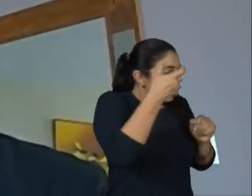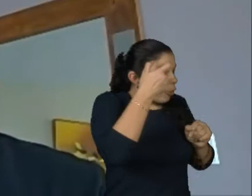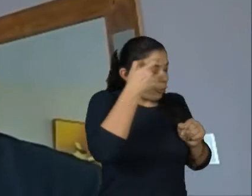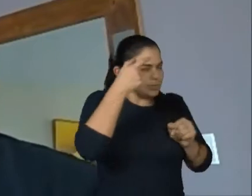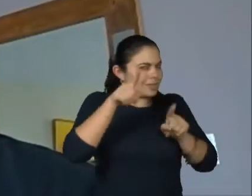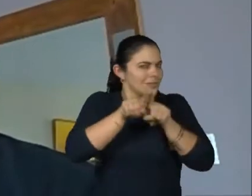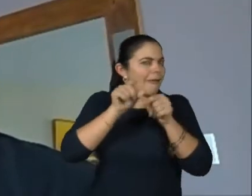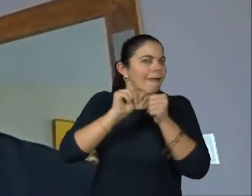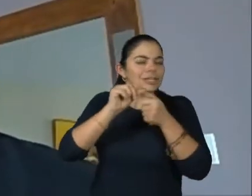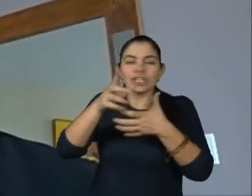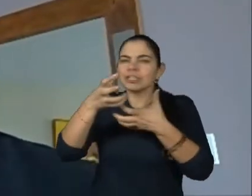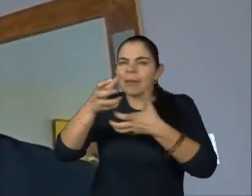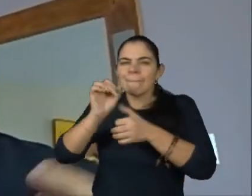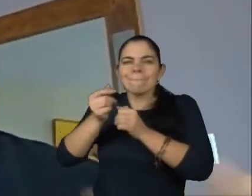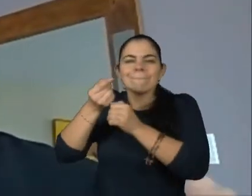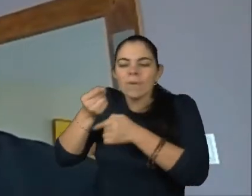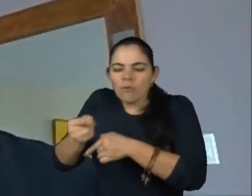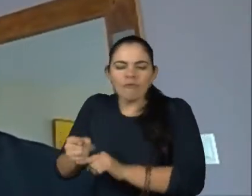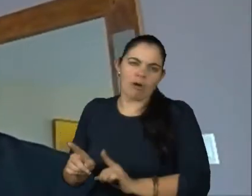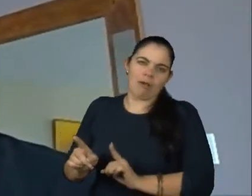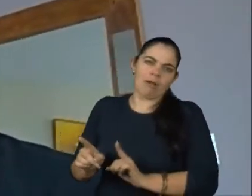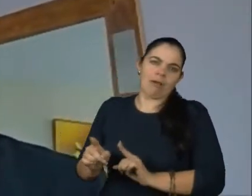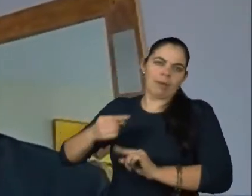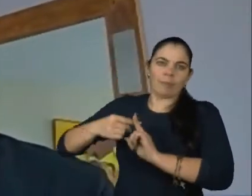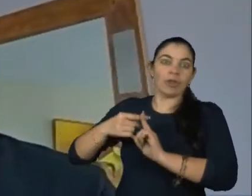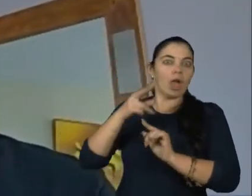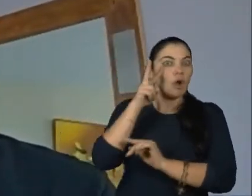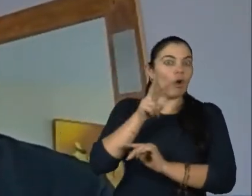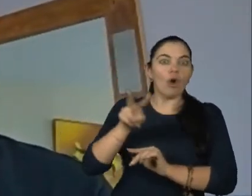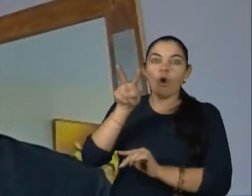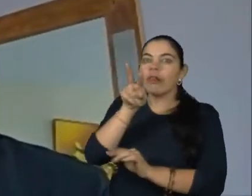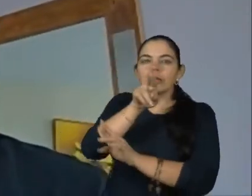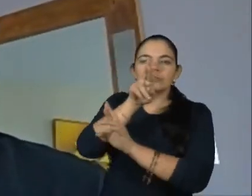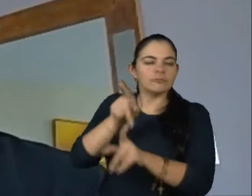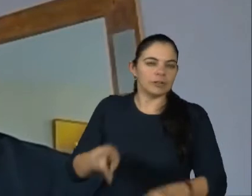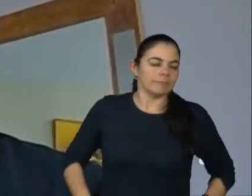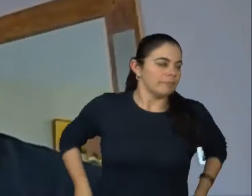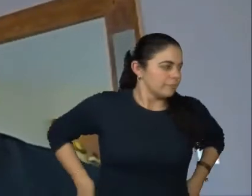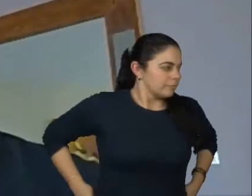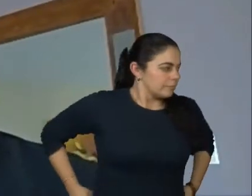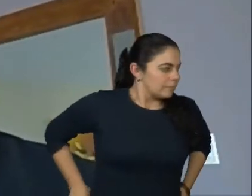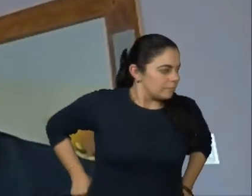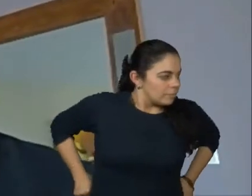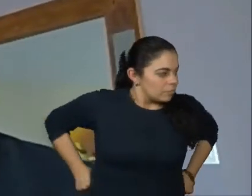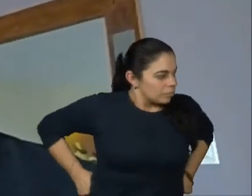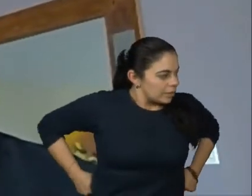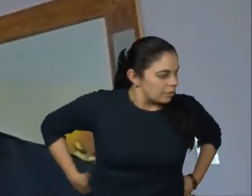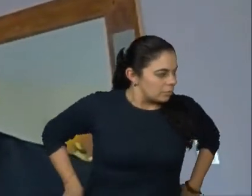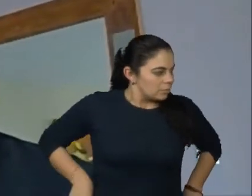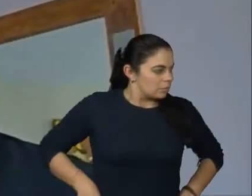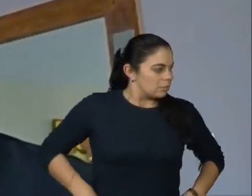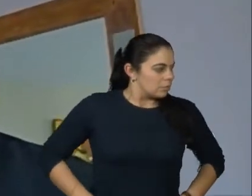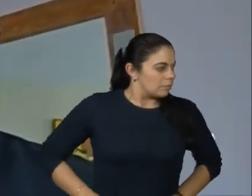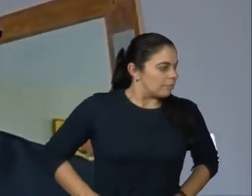que nós queremos provocar, né? Que vocês olhem com um olhar diferente. Acho que para iniciar, eu trago